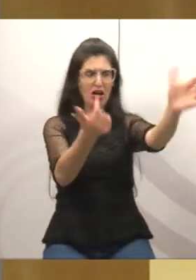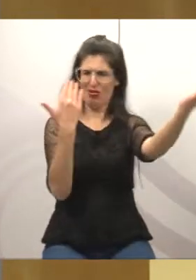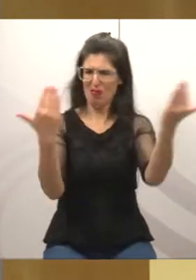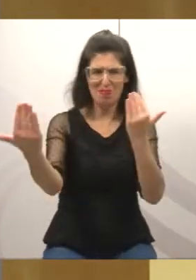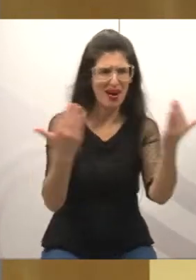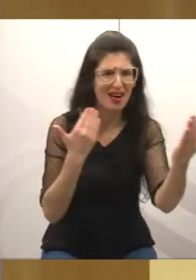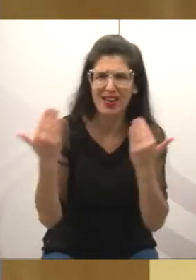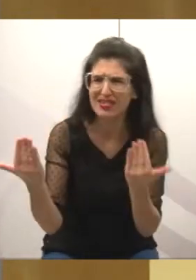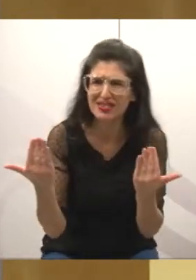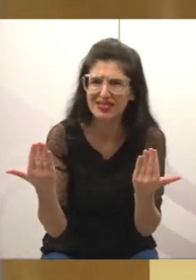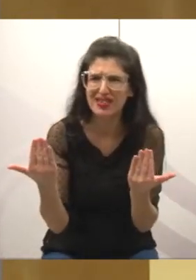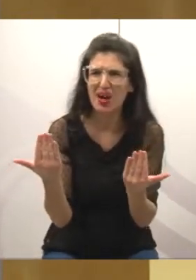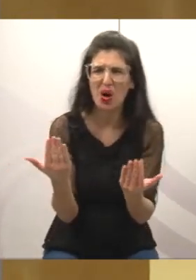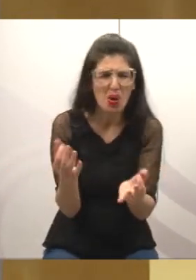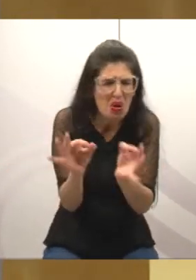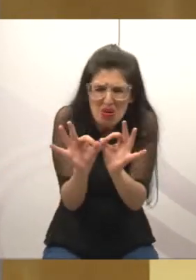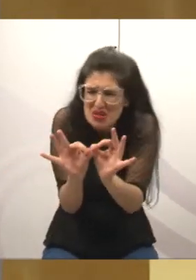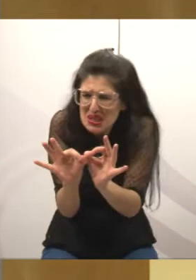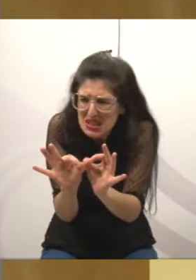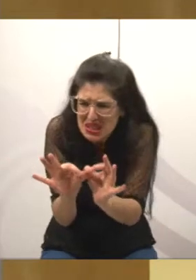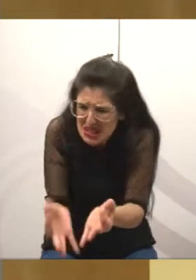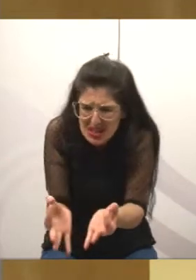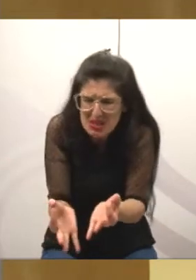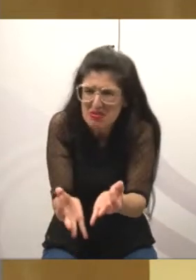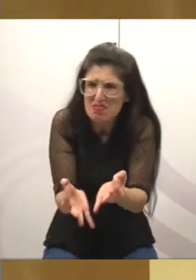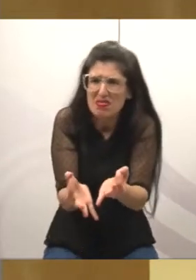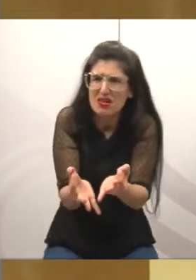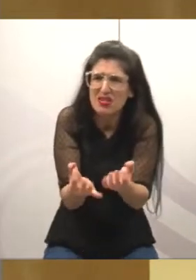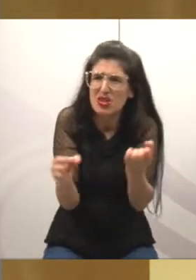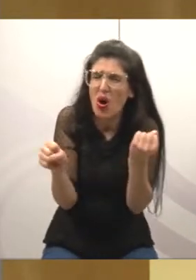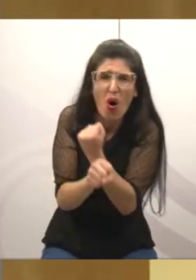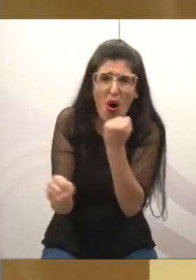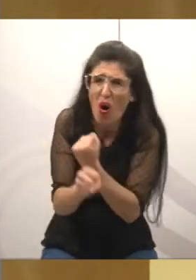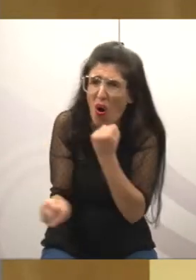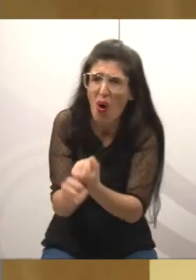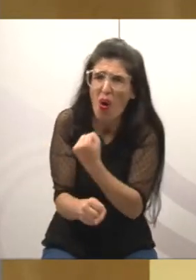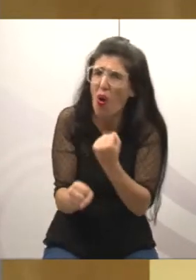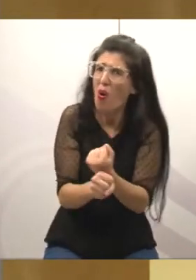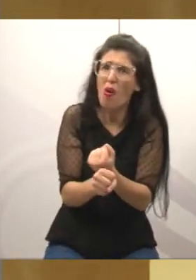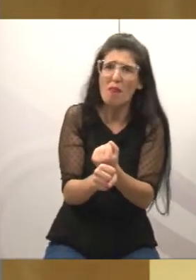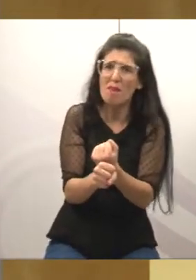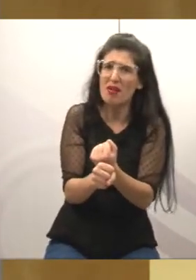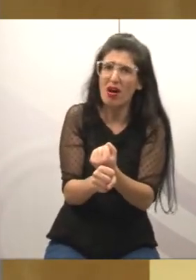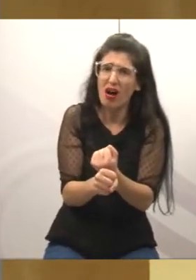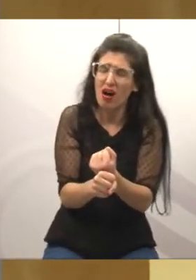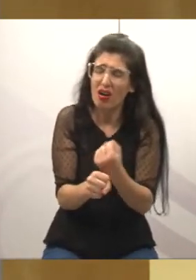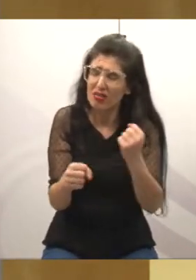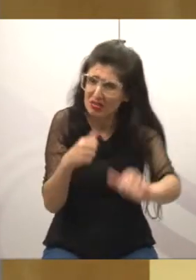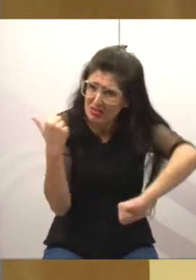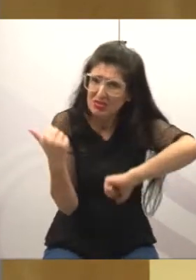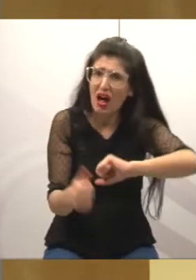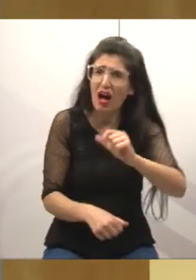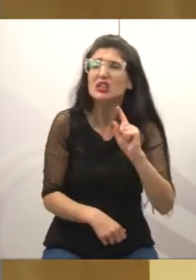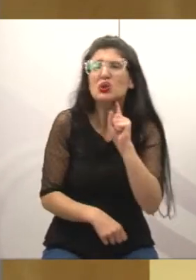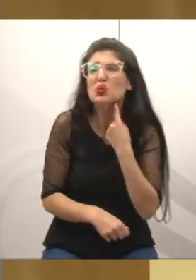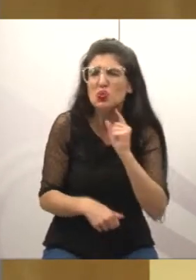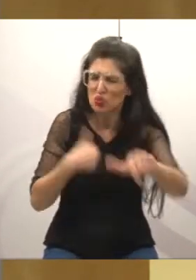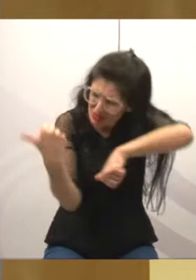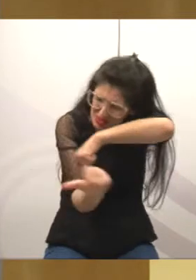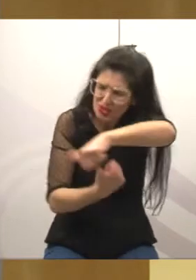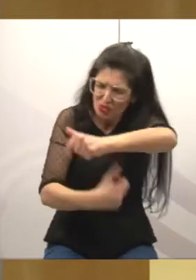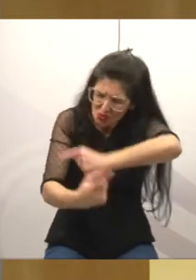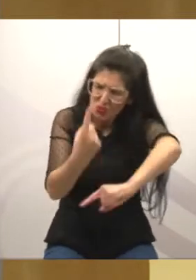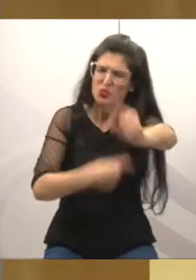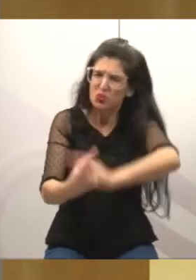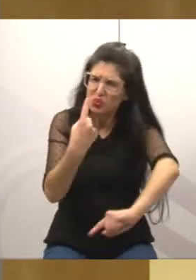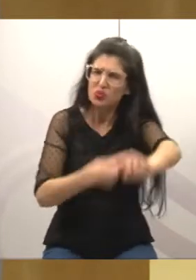aplicar os seus recursos na sua atividade fim. E qual é a atividade fim? É fazer a coleta e o adequado tratamento